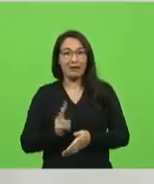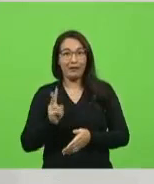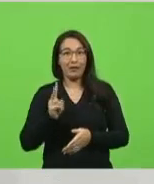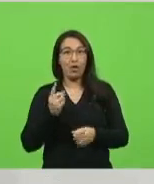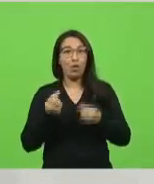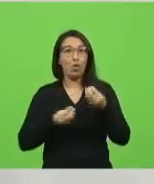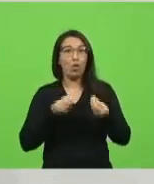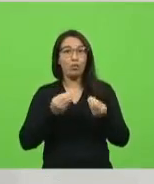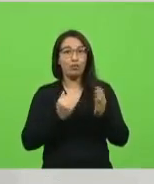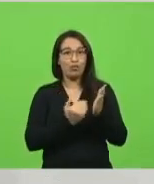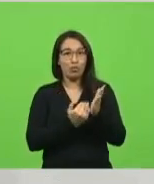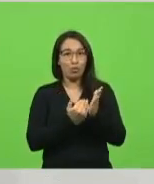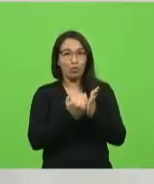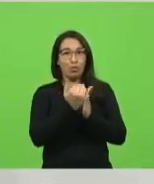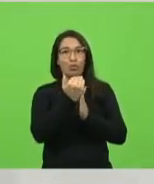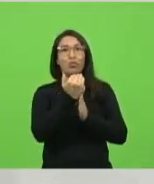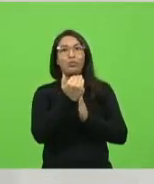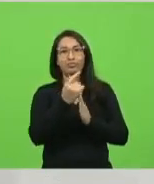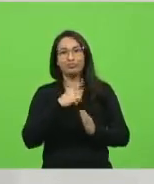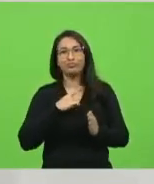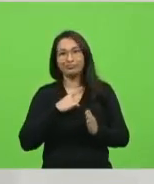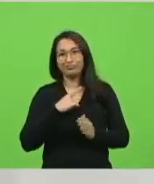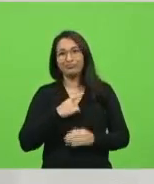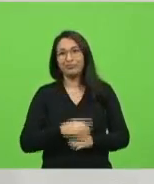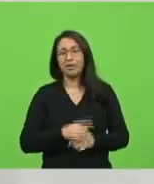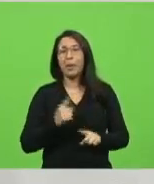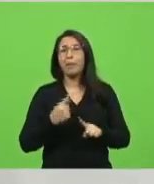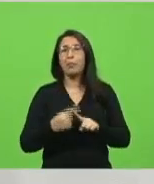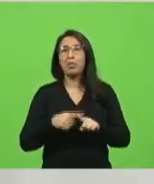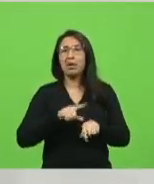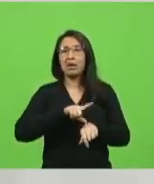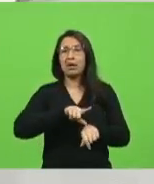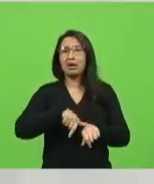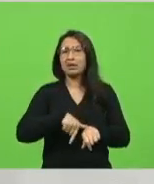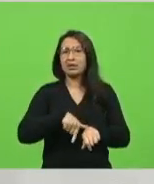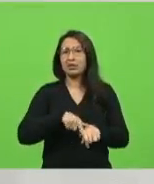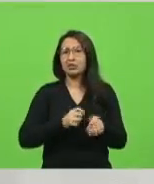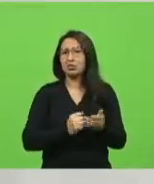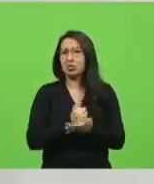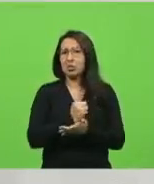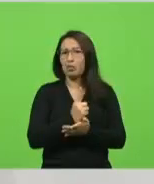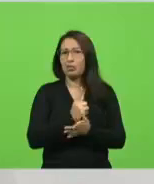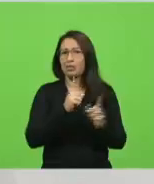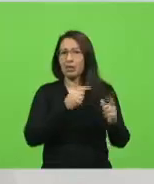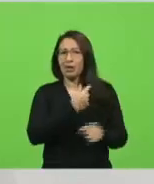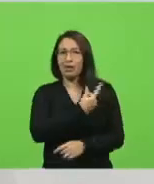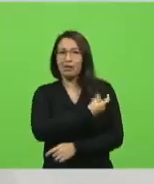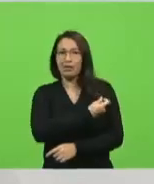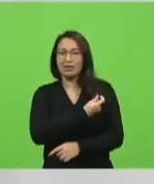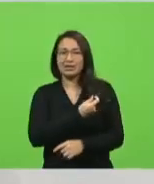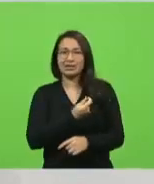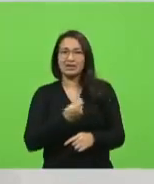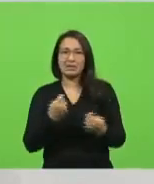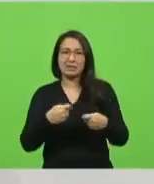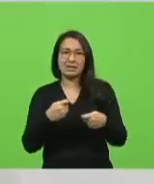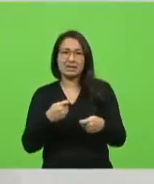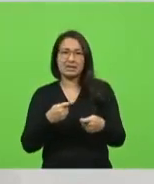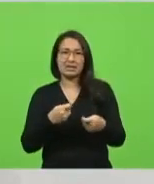essa vacina, por que atrasou a compra da vacina? Porque num contrato tem que ter assim, olha, você tem que depositar milhões